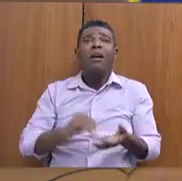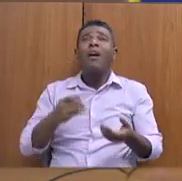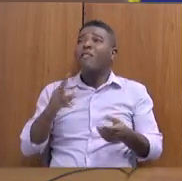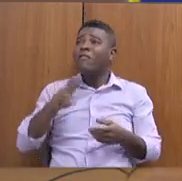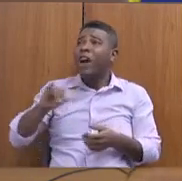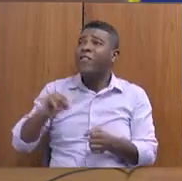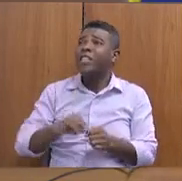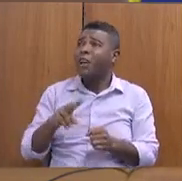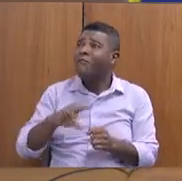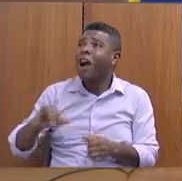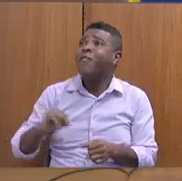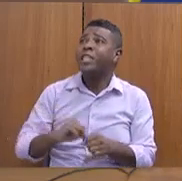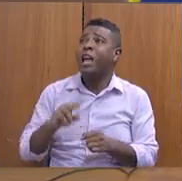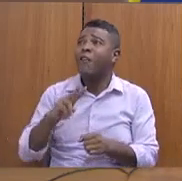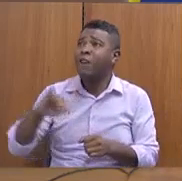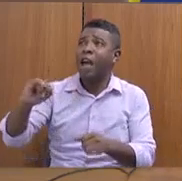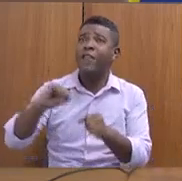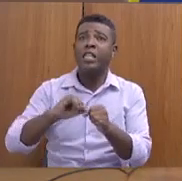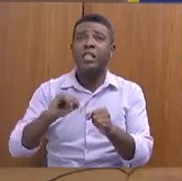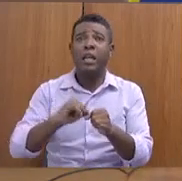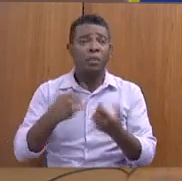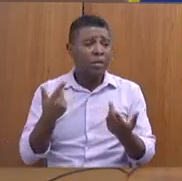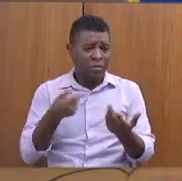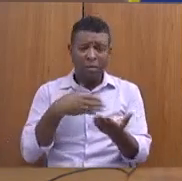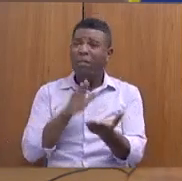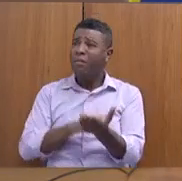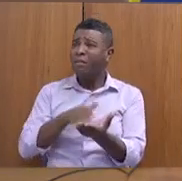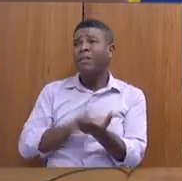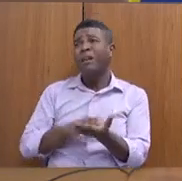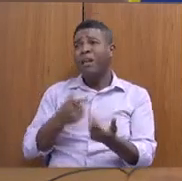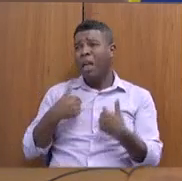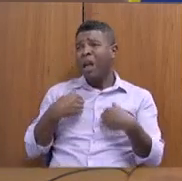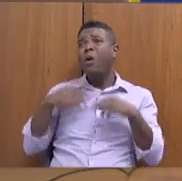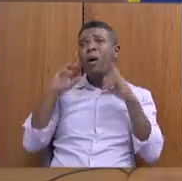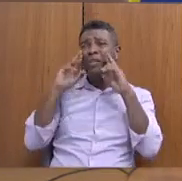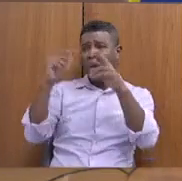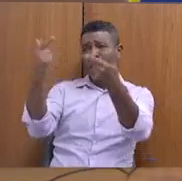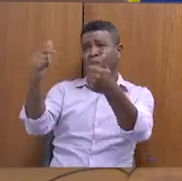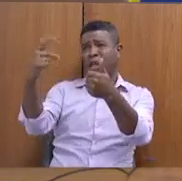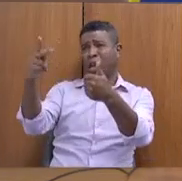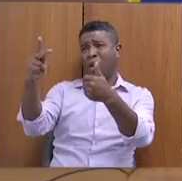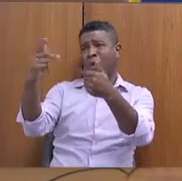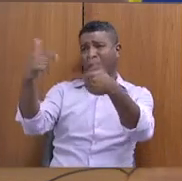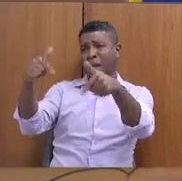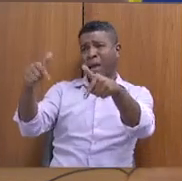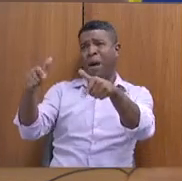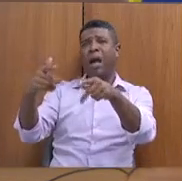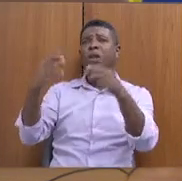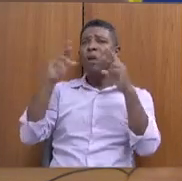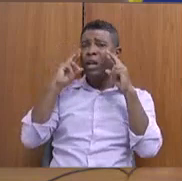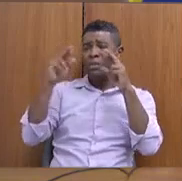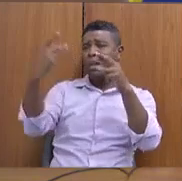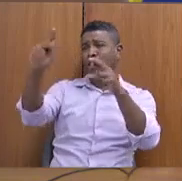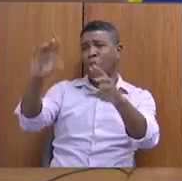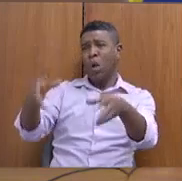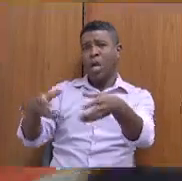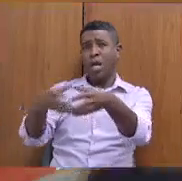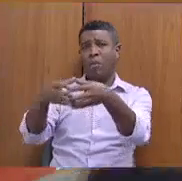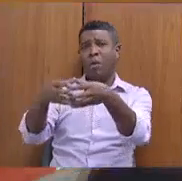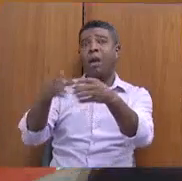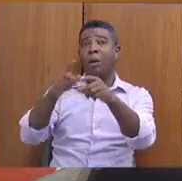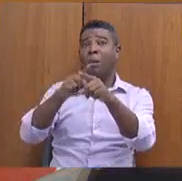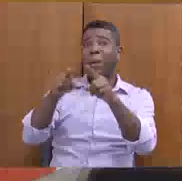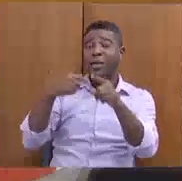temos visto. Então, assim, com todo respeito ao seu trabalho, de toda a sua equipe, o que nós queremos pedir aqui é a sua